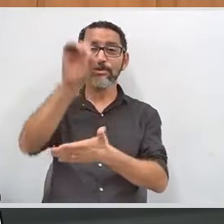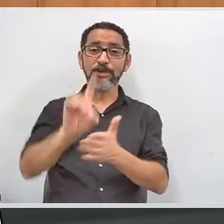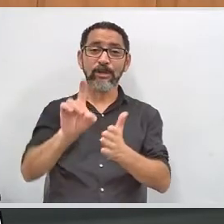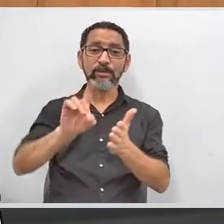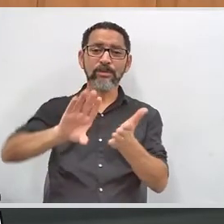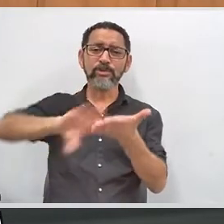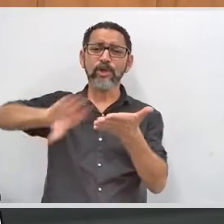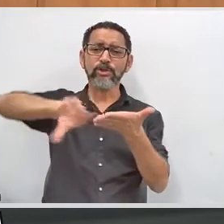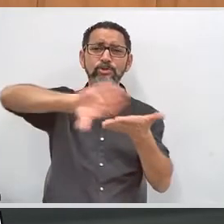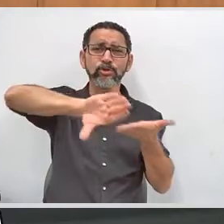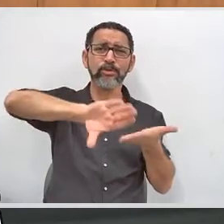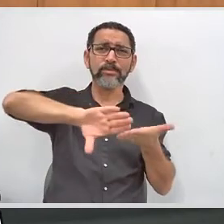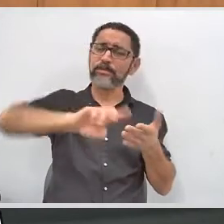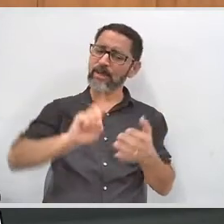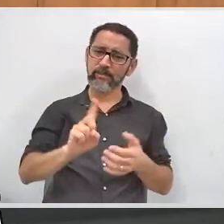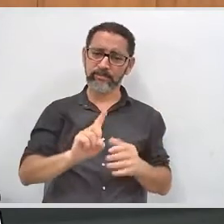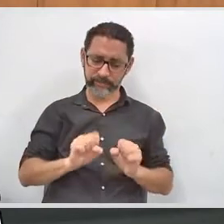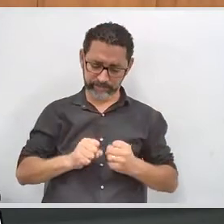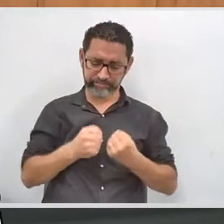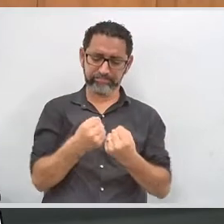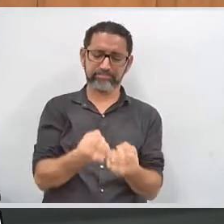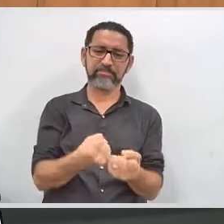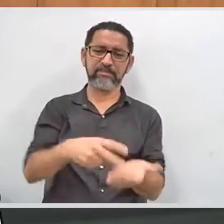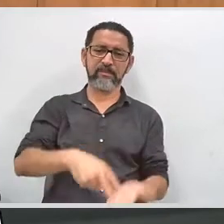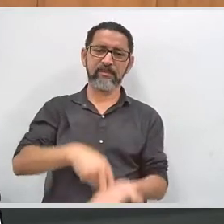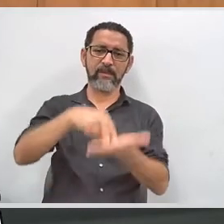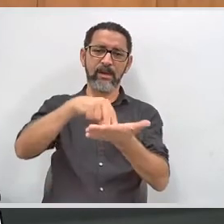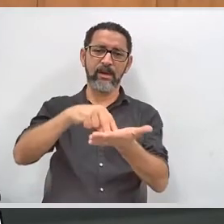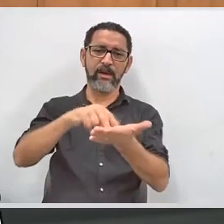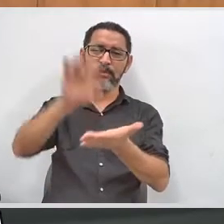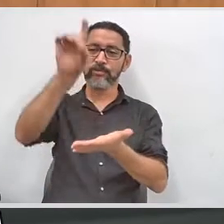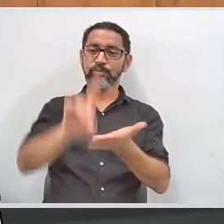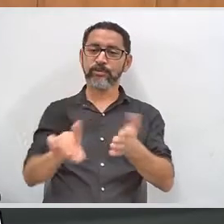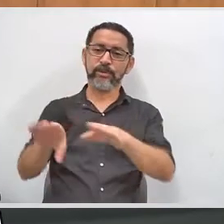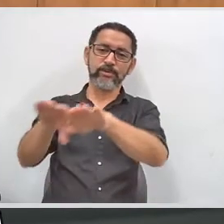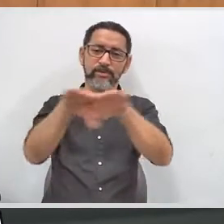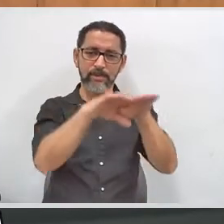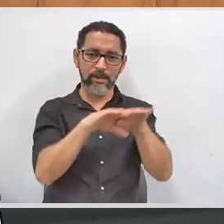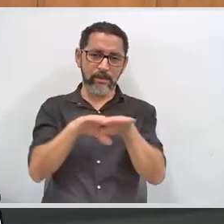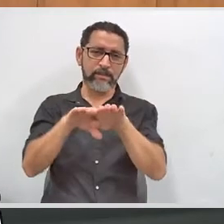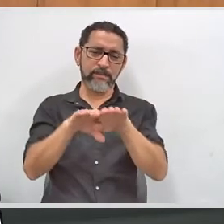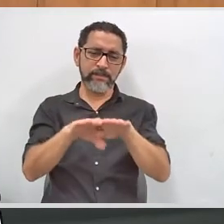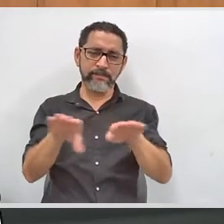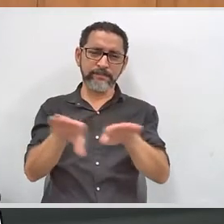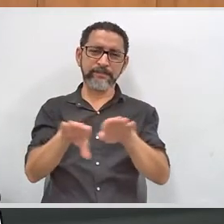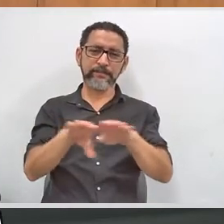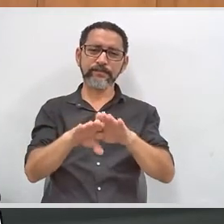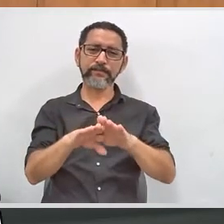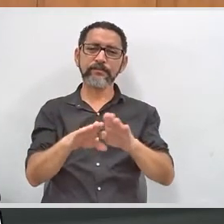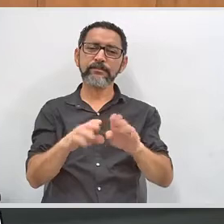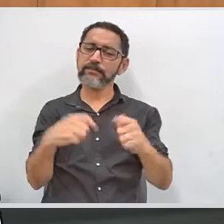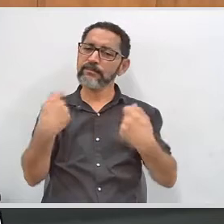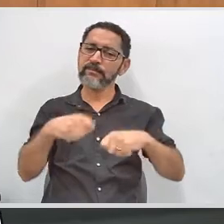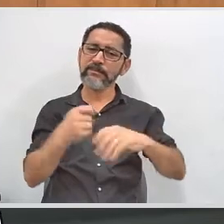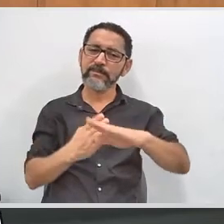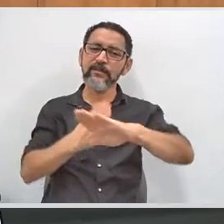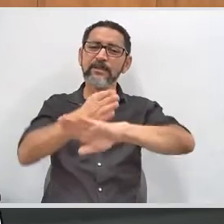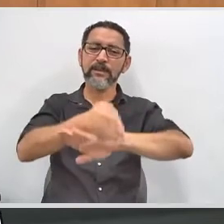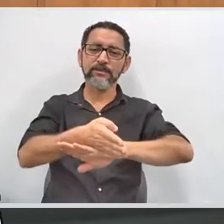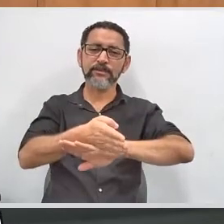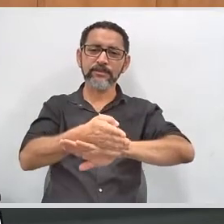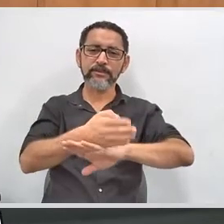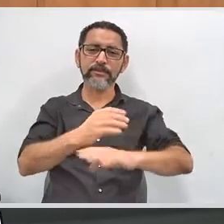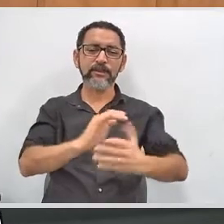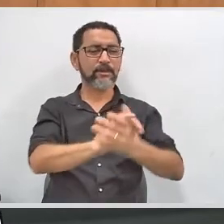a gente tem que ficar a pé e dizer que os direitos são iguais, nós devemos ter acesso a ele, enfim,